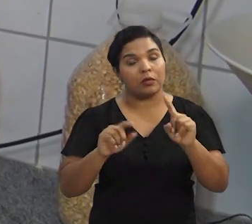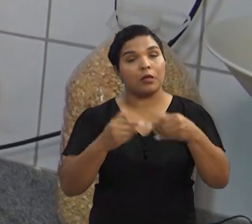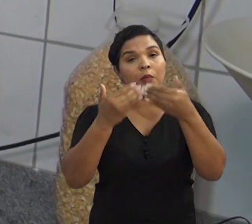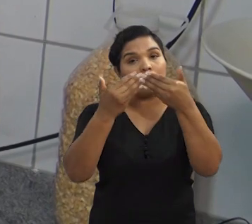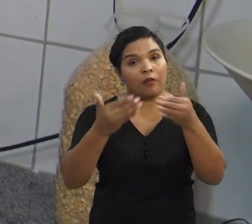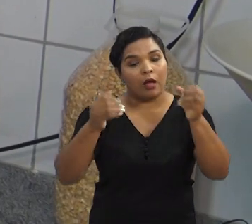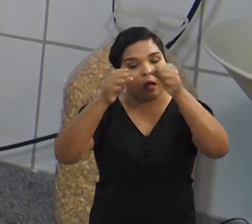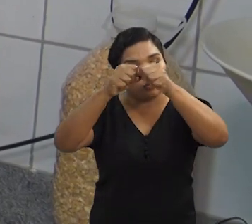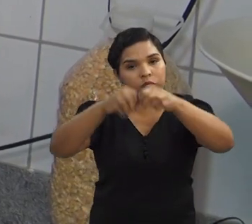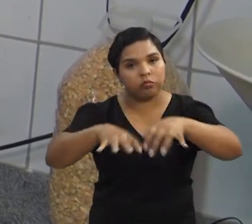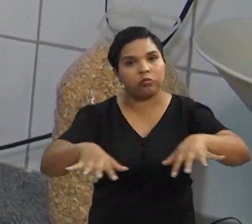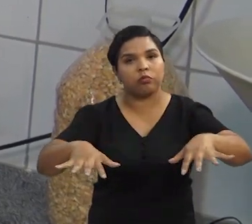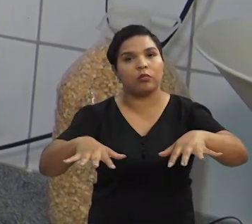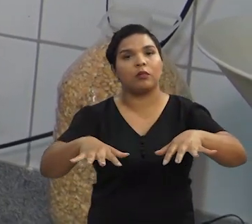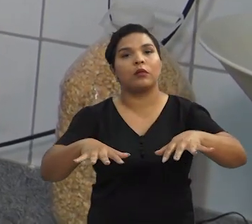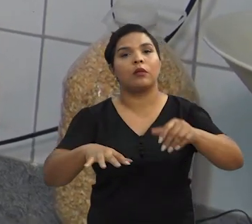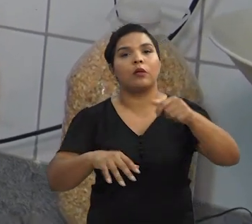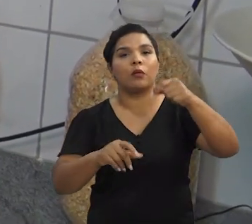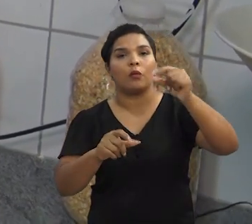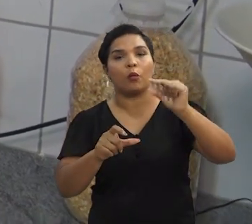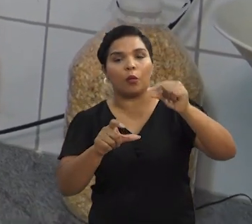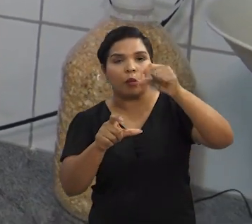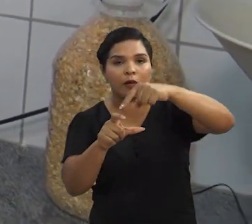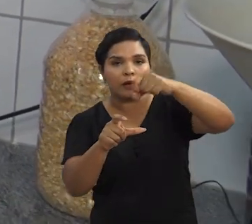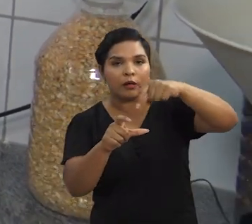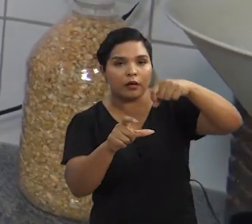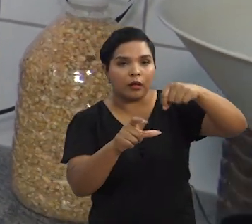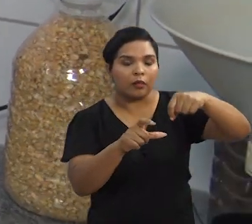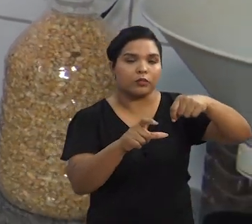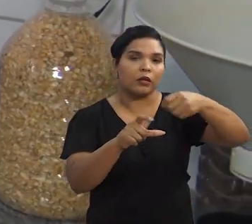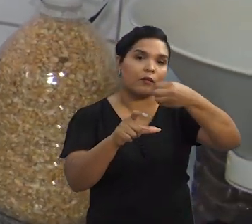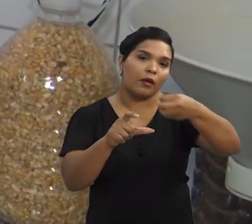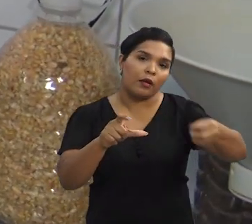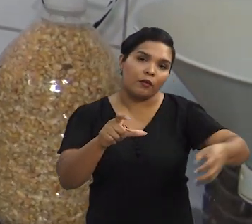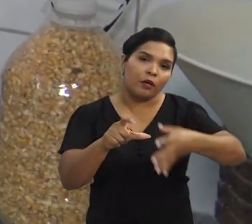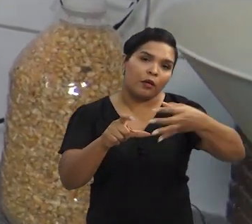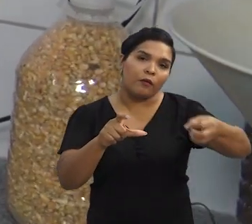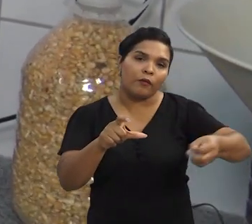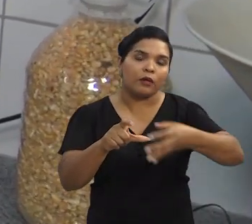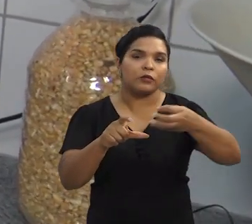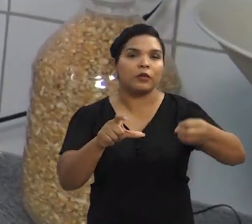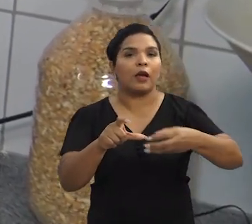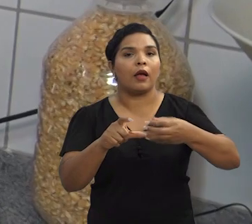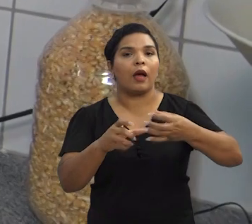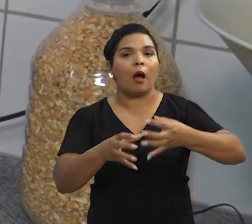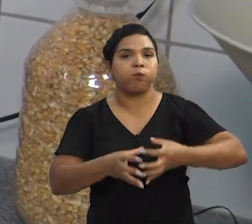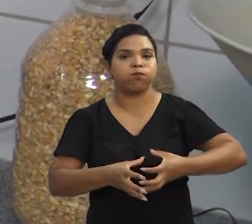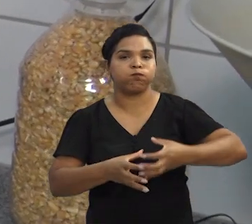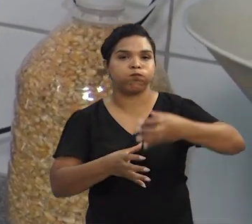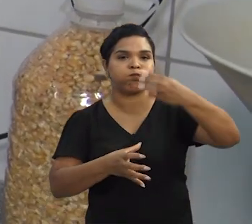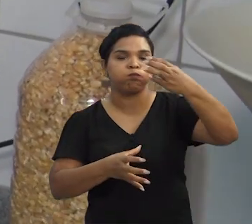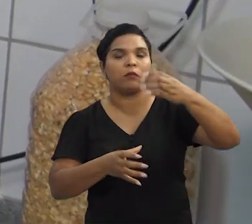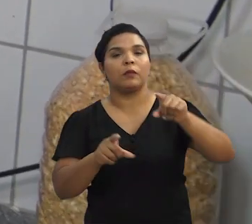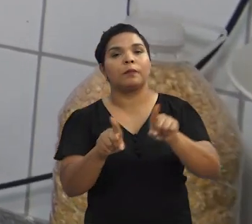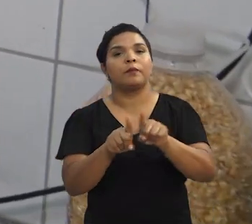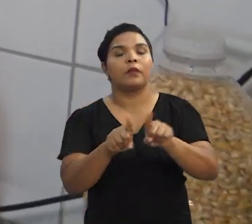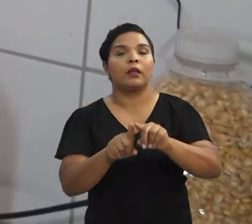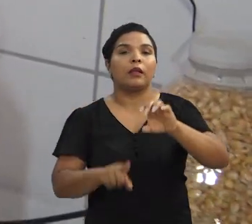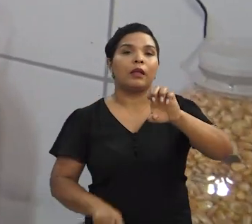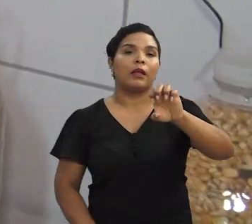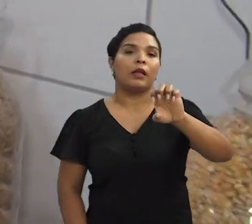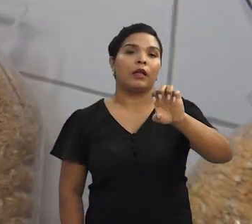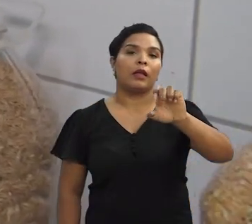comporta para que os grãos sejam escoados de forma naturalmente, por gravidade. E vai encher os cilindros, que no caso